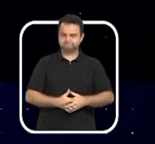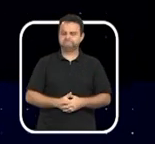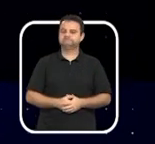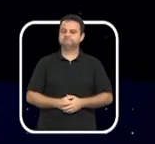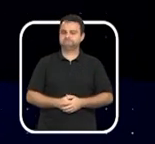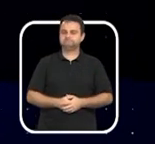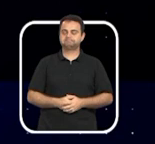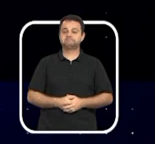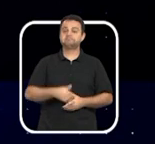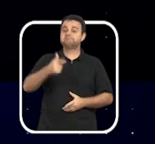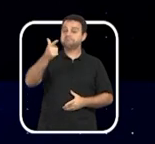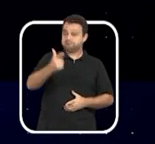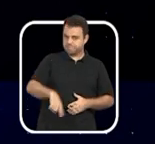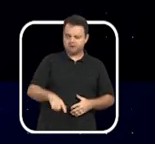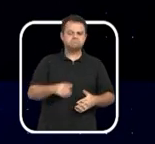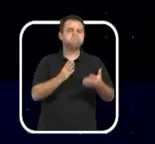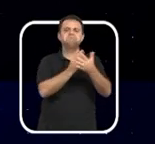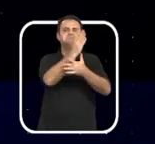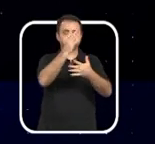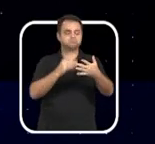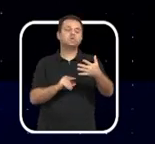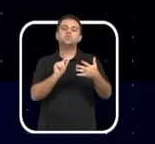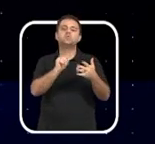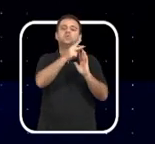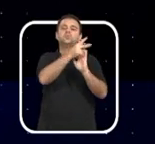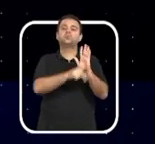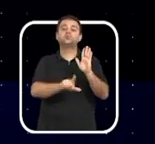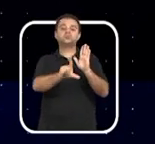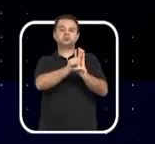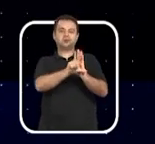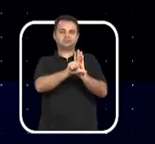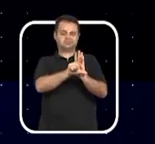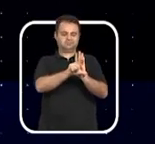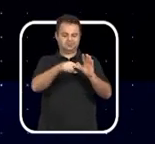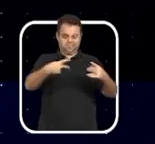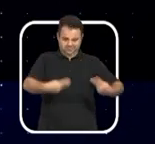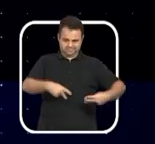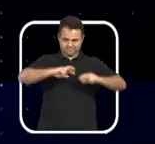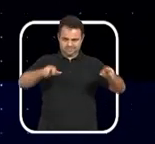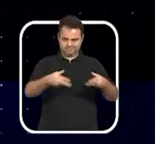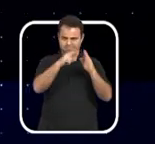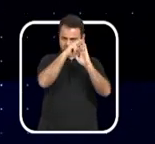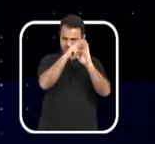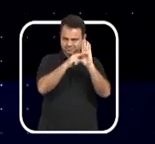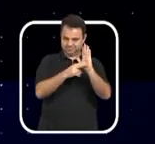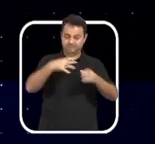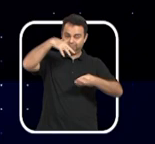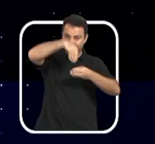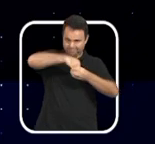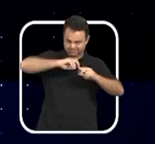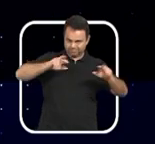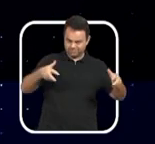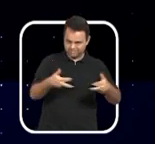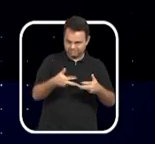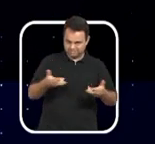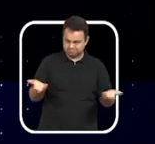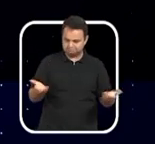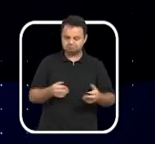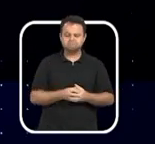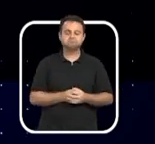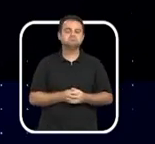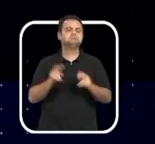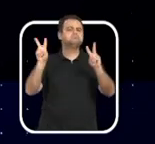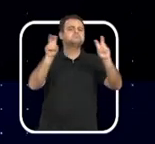Foram aprovados ainda três projetos de resolução, alterando regras internas do Legislativo.